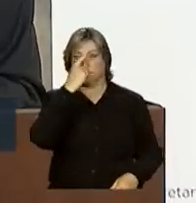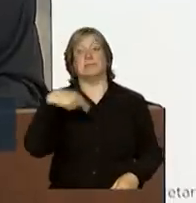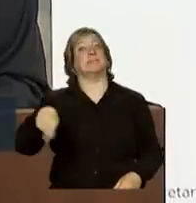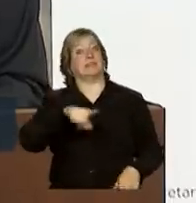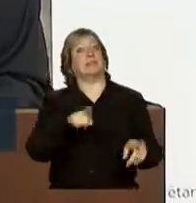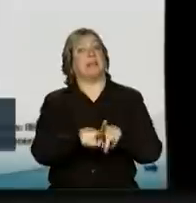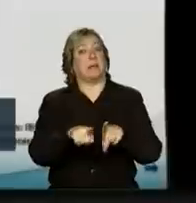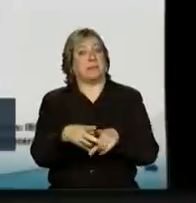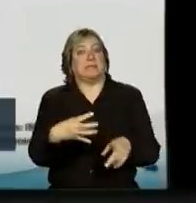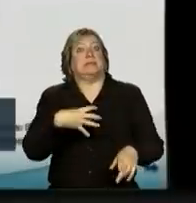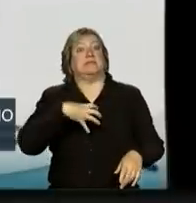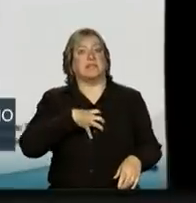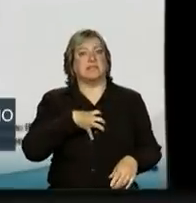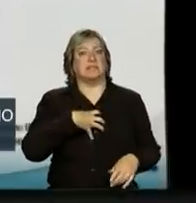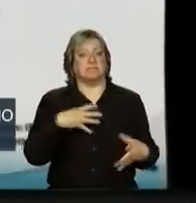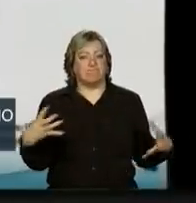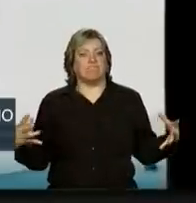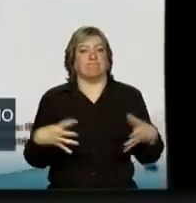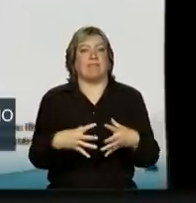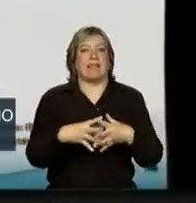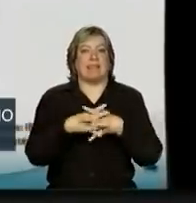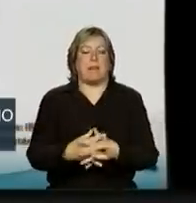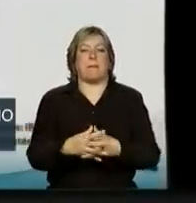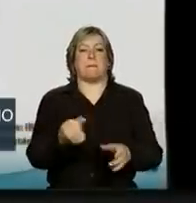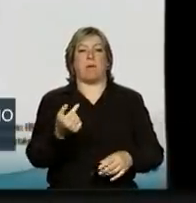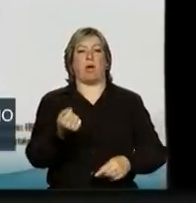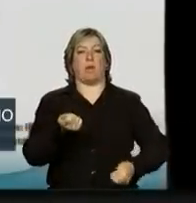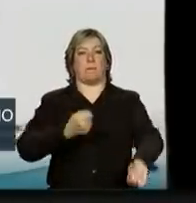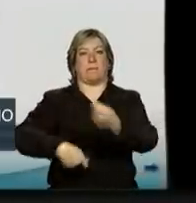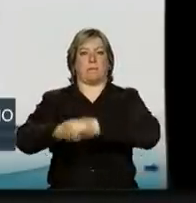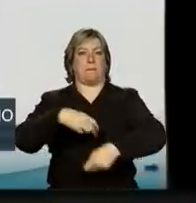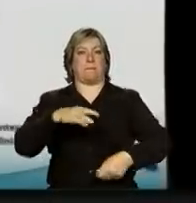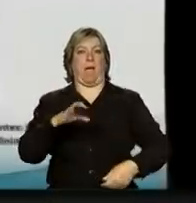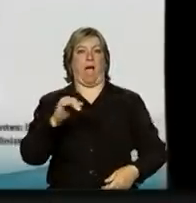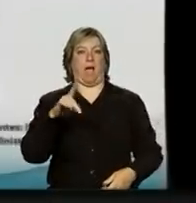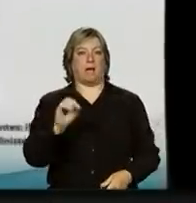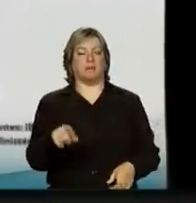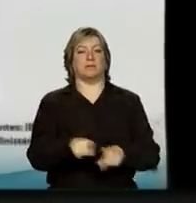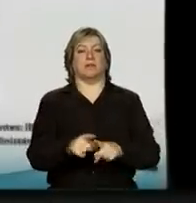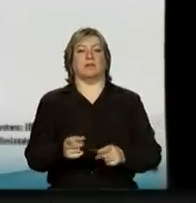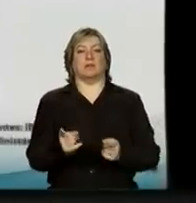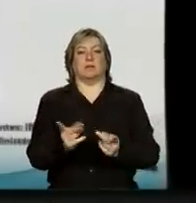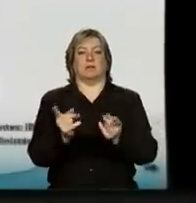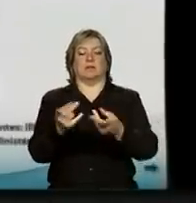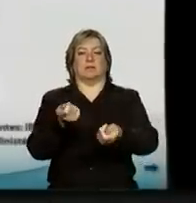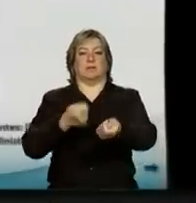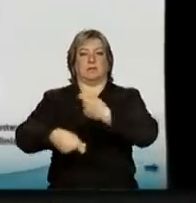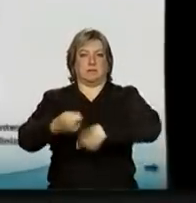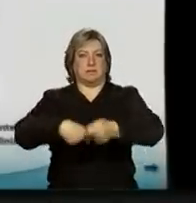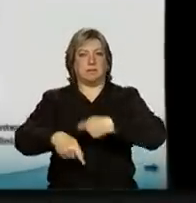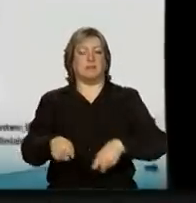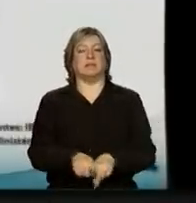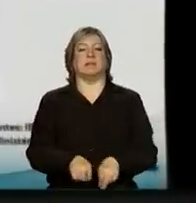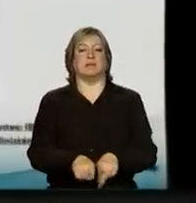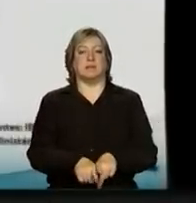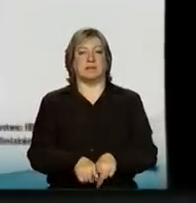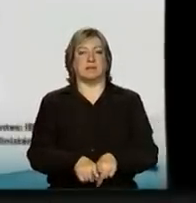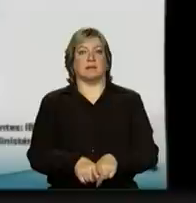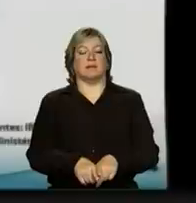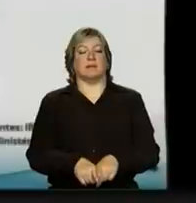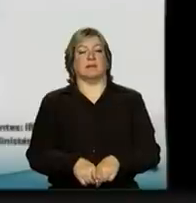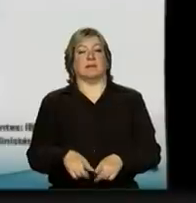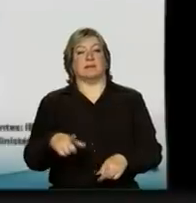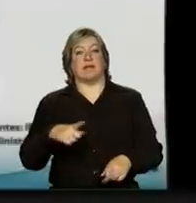impacto da contração dos mercados, da contração do comércio exterior e, portanto, têm